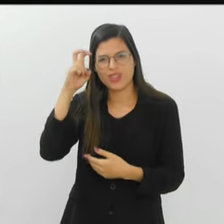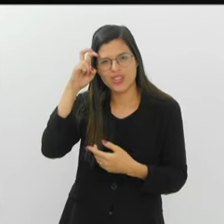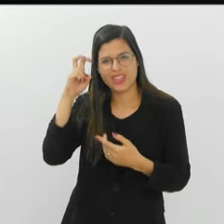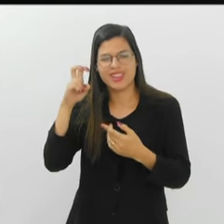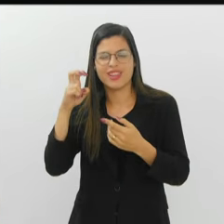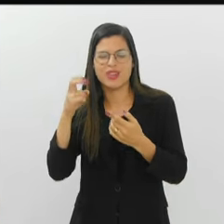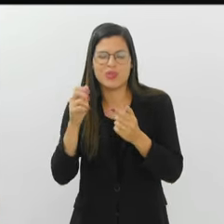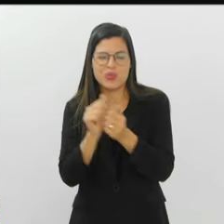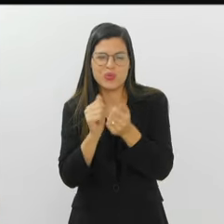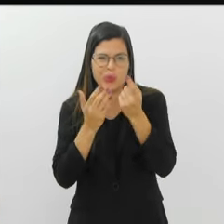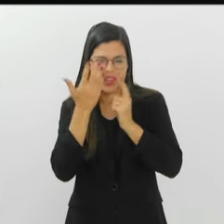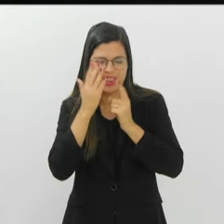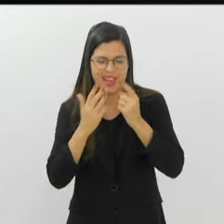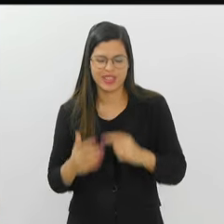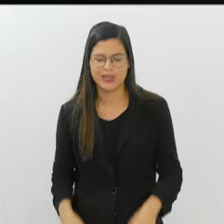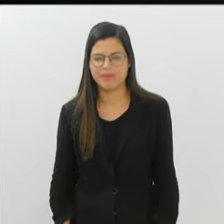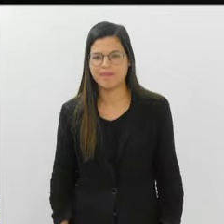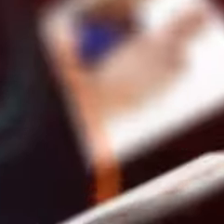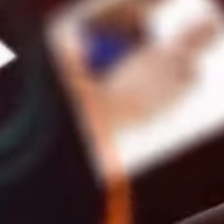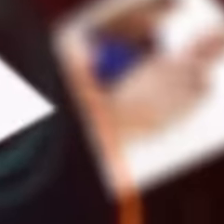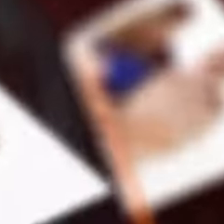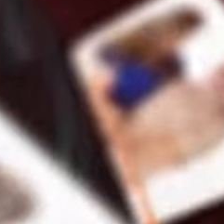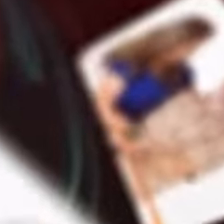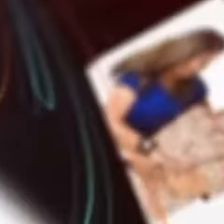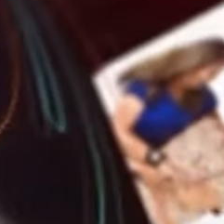esse nosso bate-papo no Quintas com Quintais.